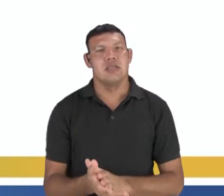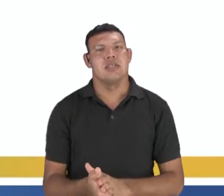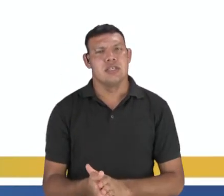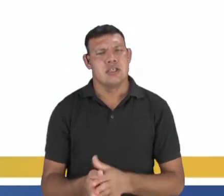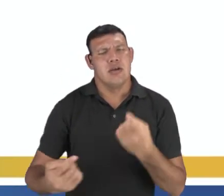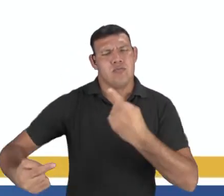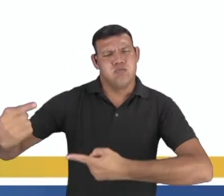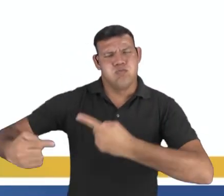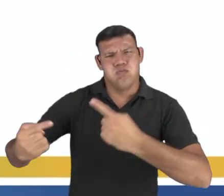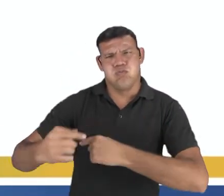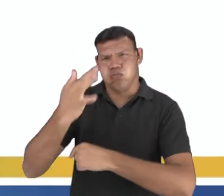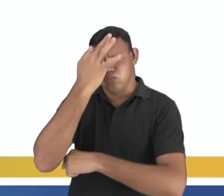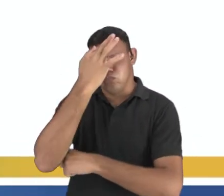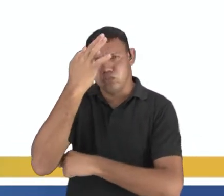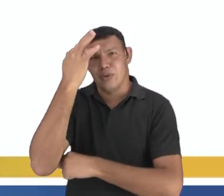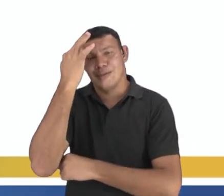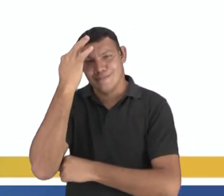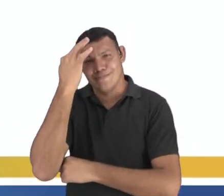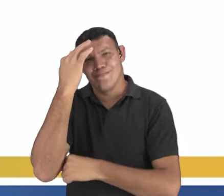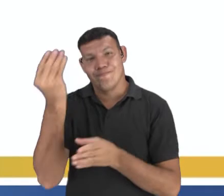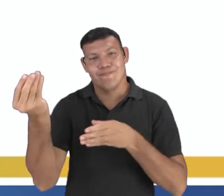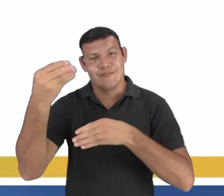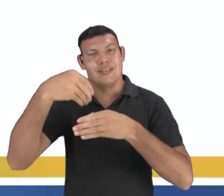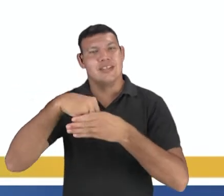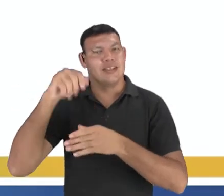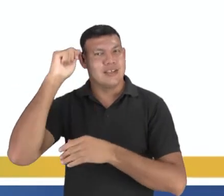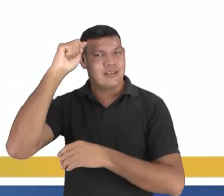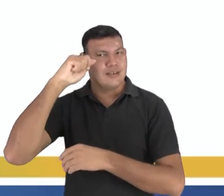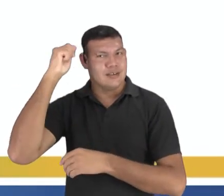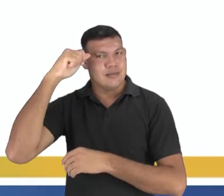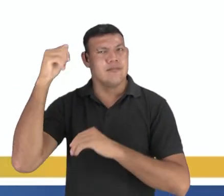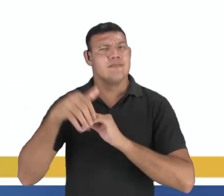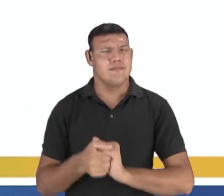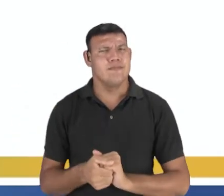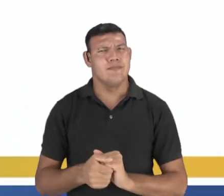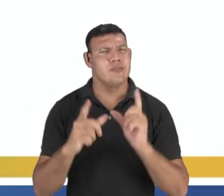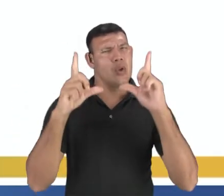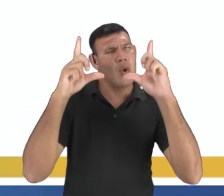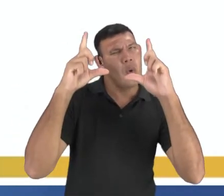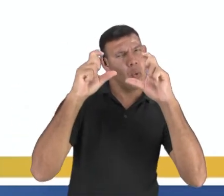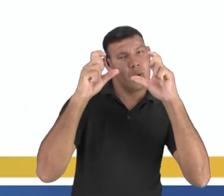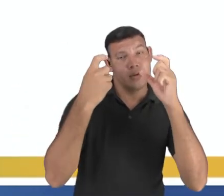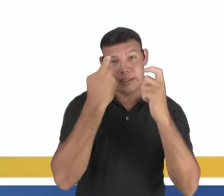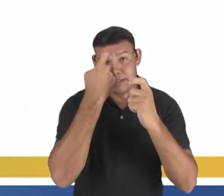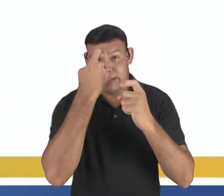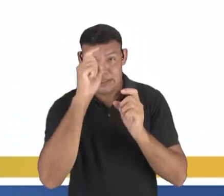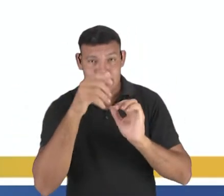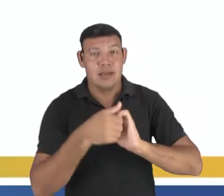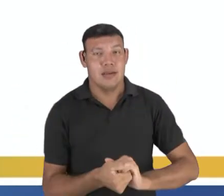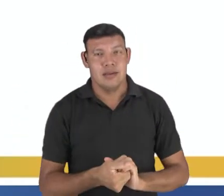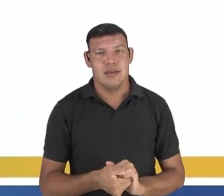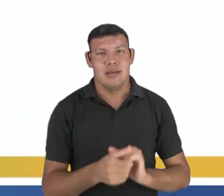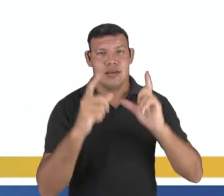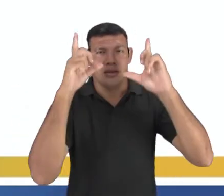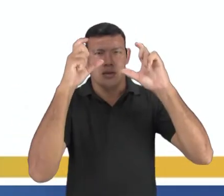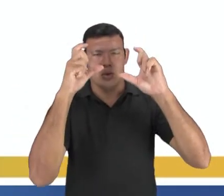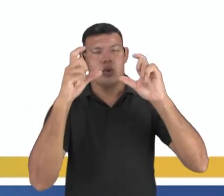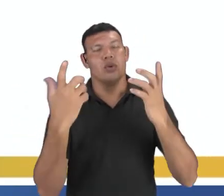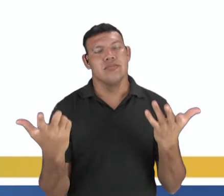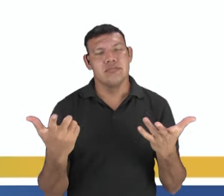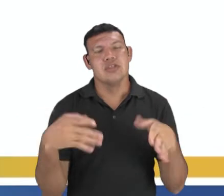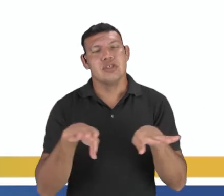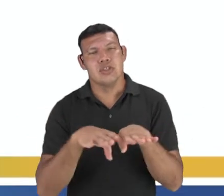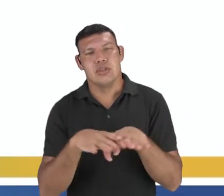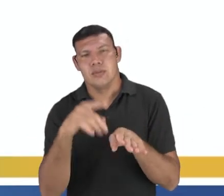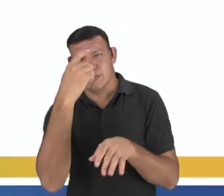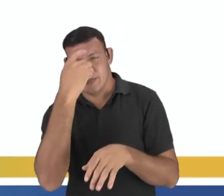calorar as discussões filosóficas no meio artístico. Quando a máquina fotográfica surgiu e a